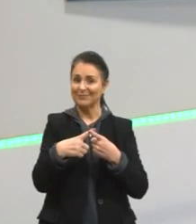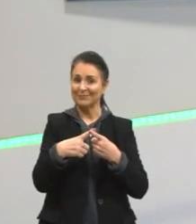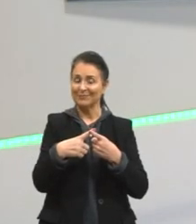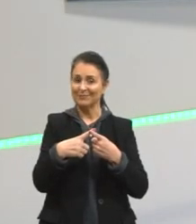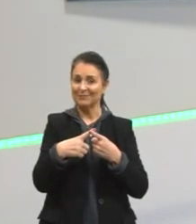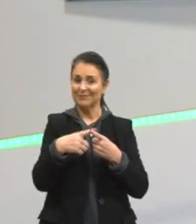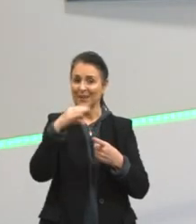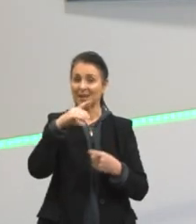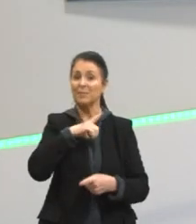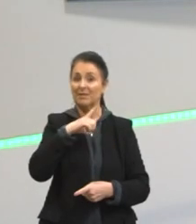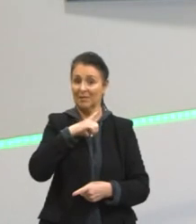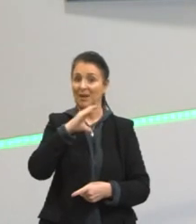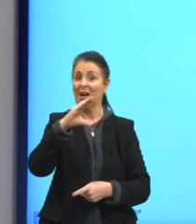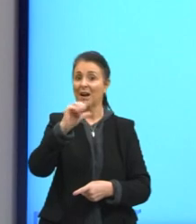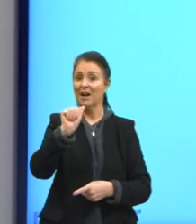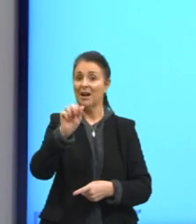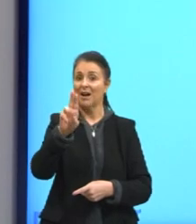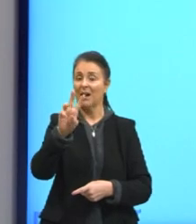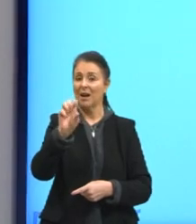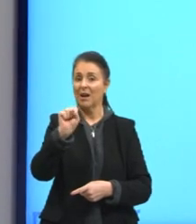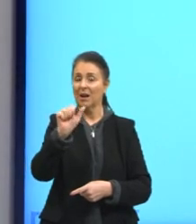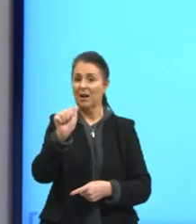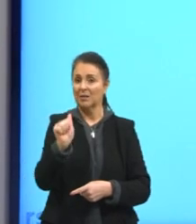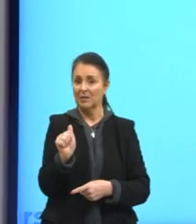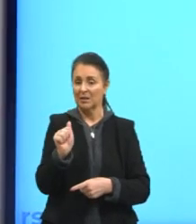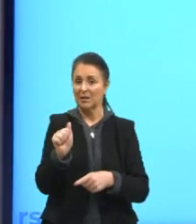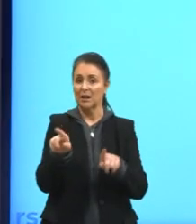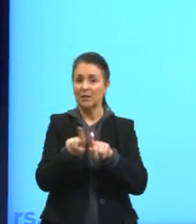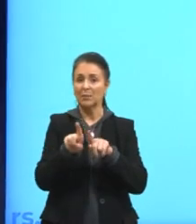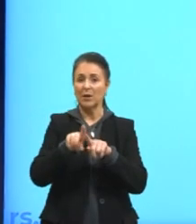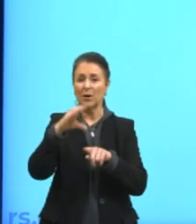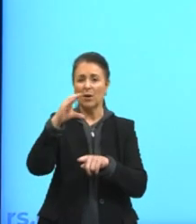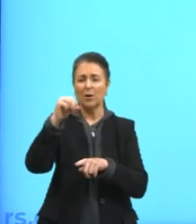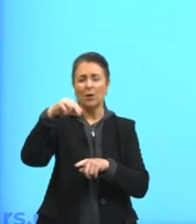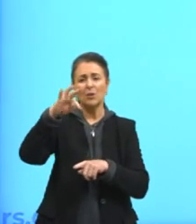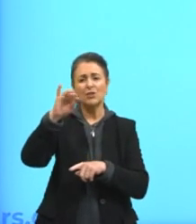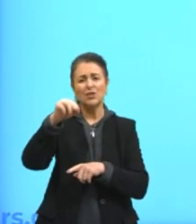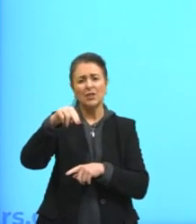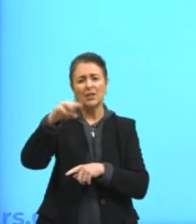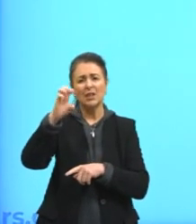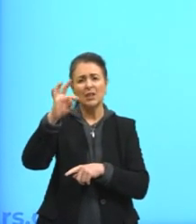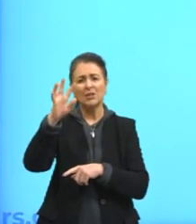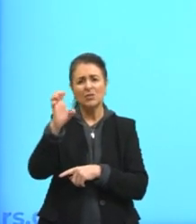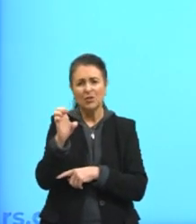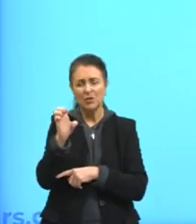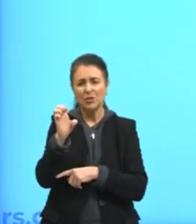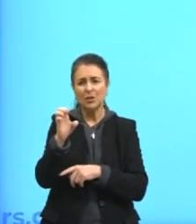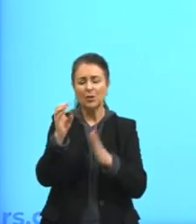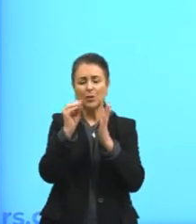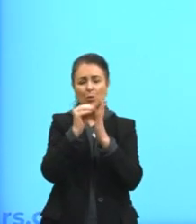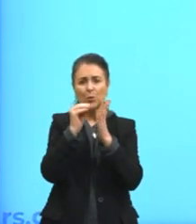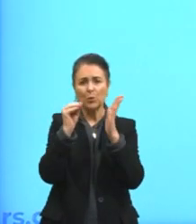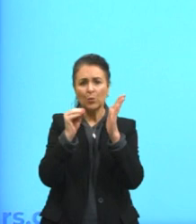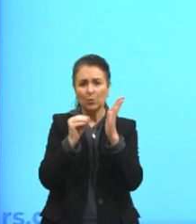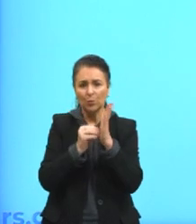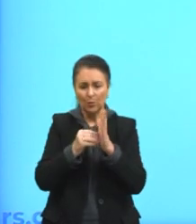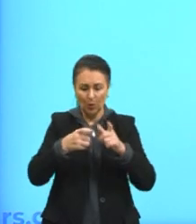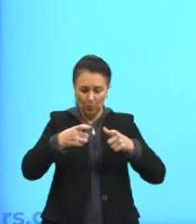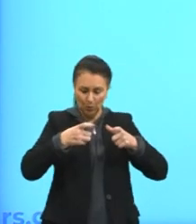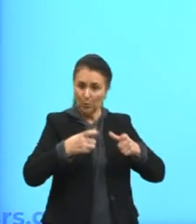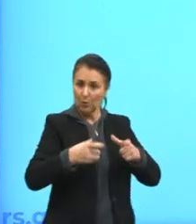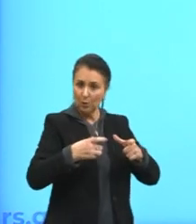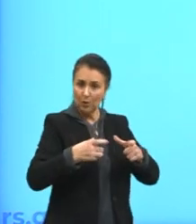isso dali. O continente pelo conteúdo. Aqui, continente é no sentido de recipiente.